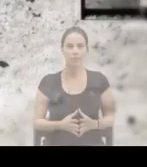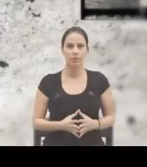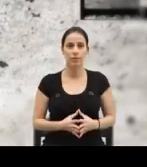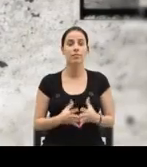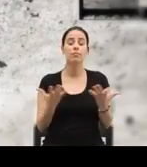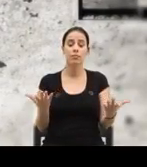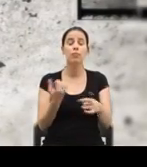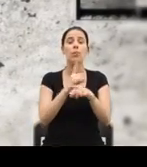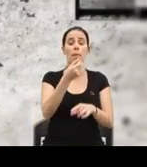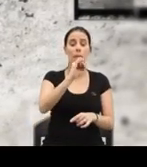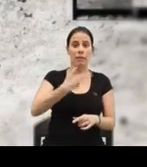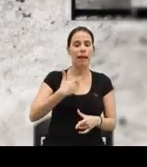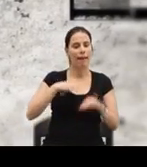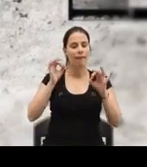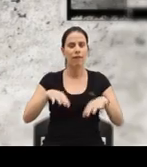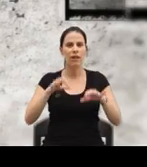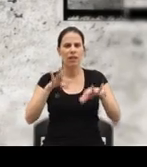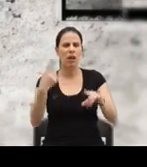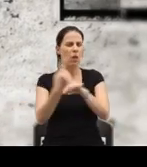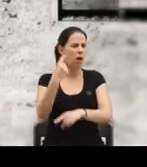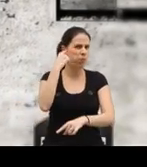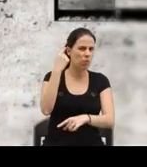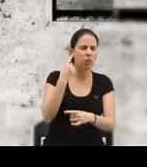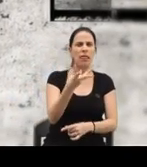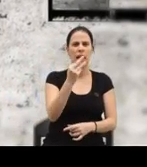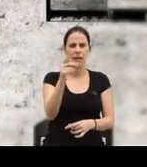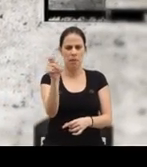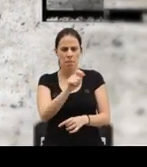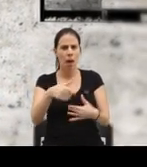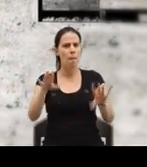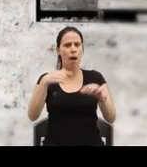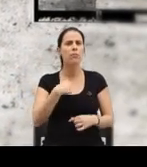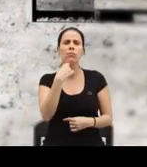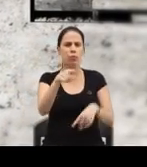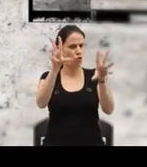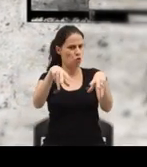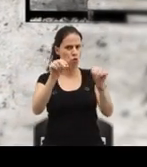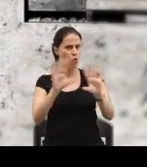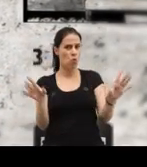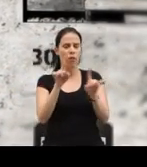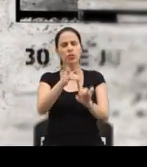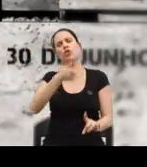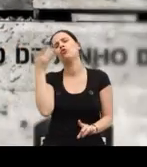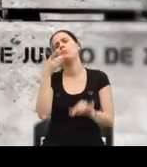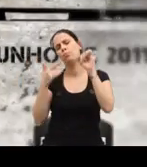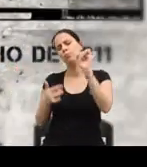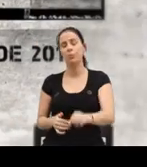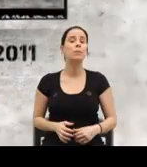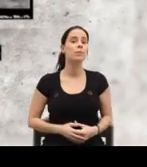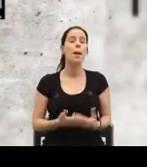Que o PSD quer acabar com muitas coisas e também com o 13º mês, mas nós nunca falámos disso e isso é um disparate.